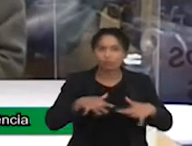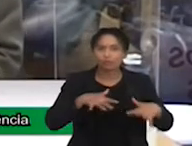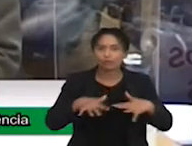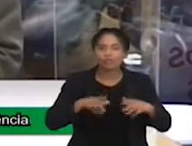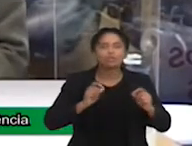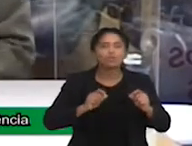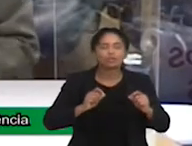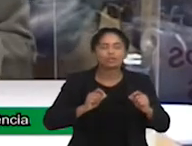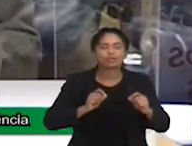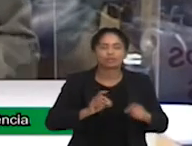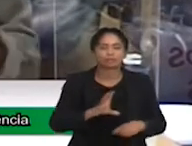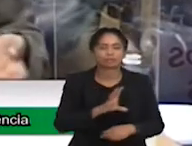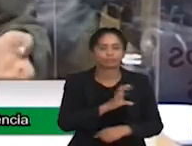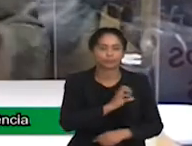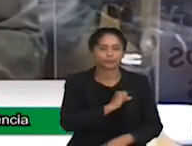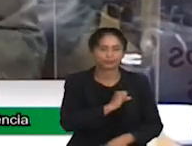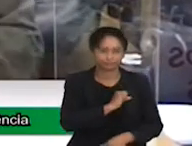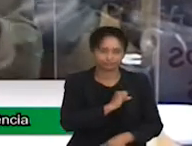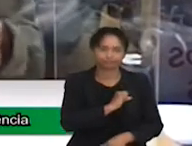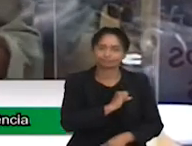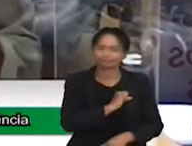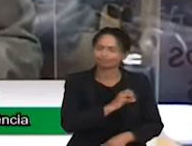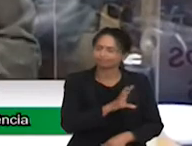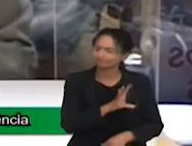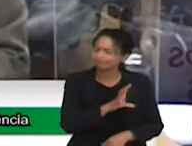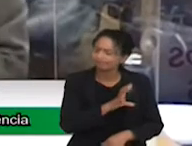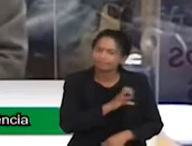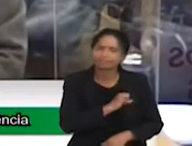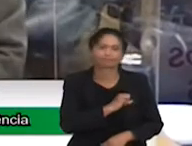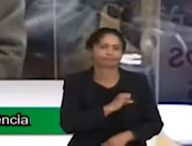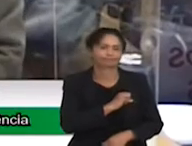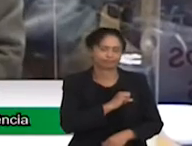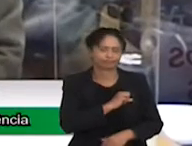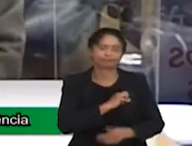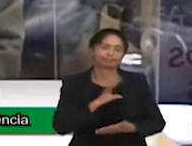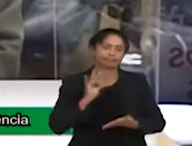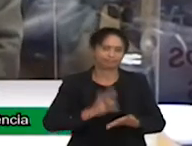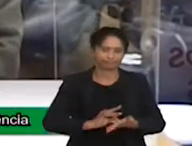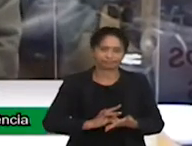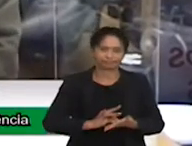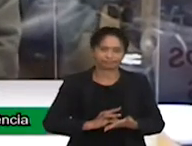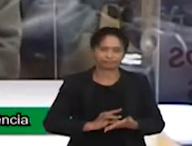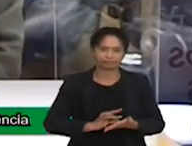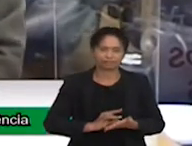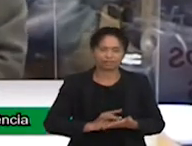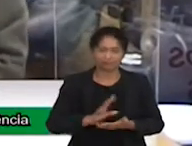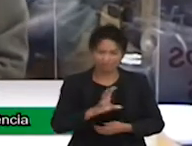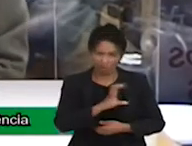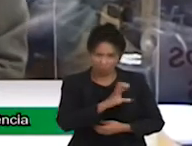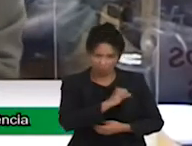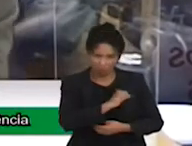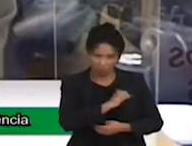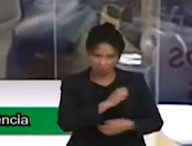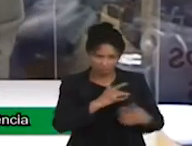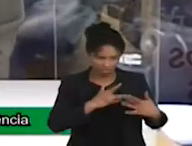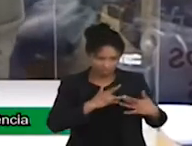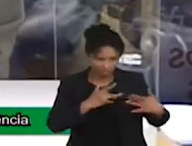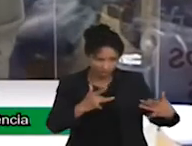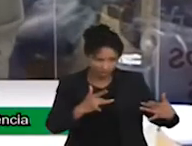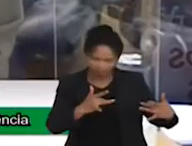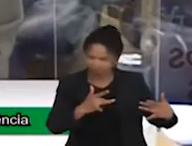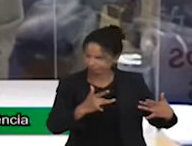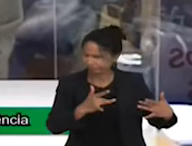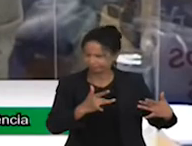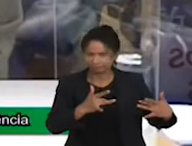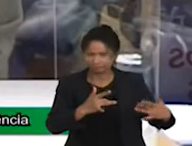E o amor relativar, relativizar. O amor não dá. O amor se vive, o amor se faz, o